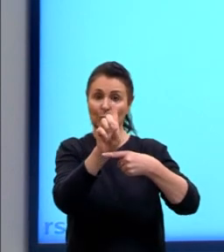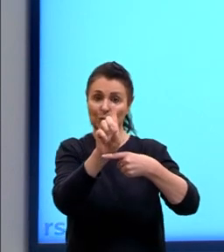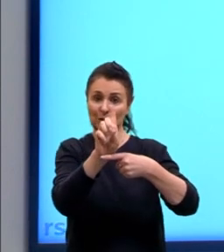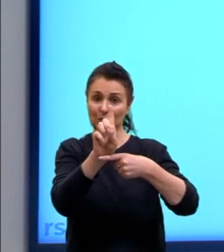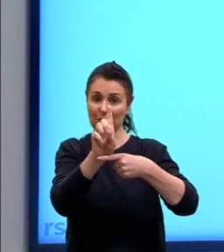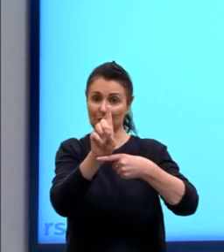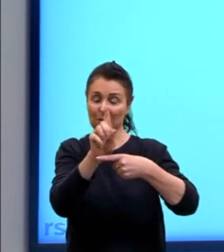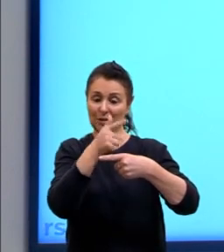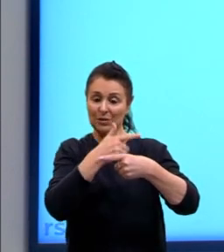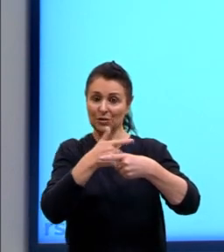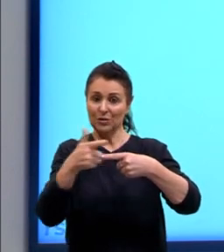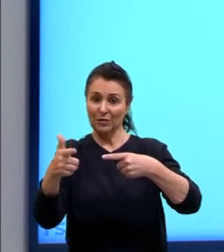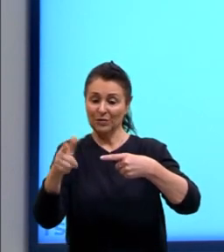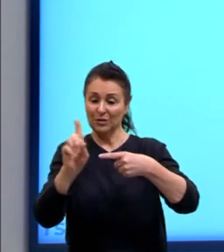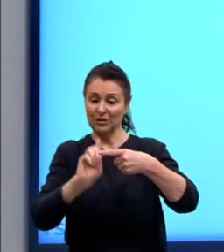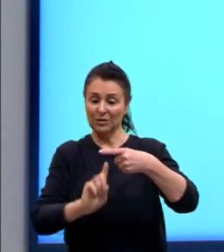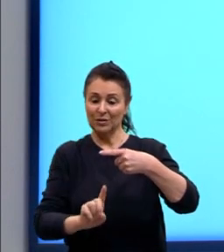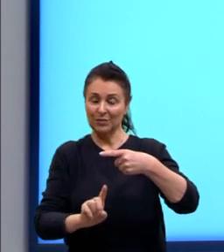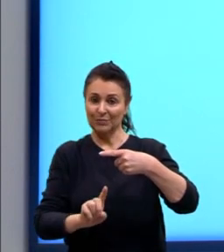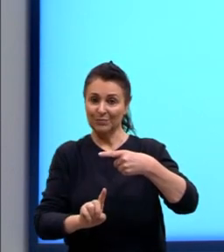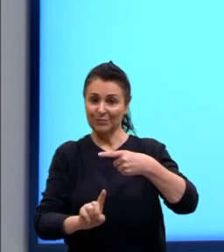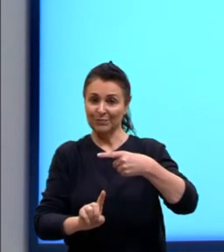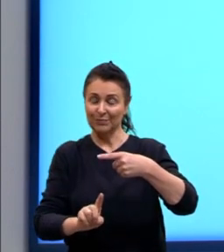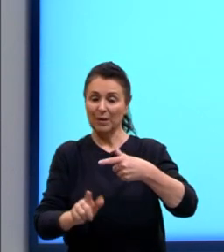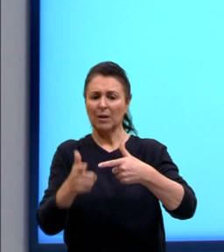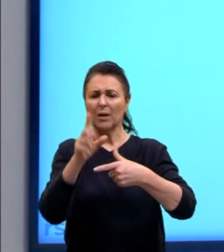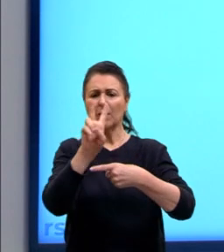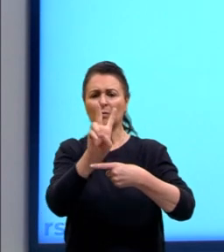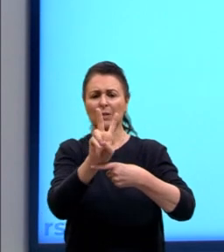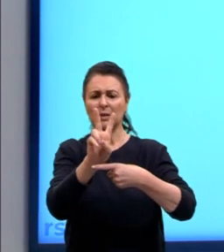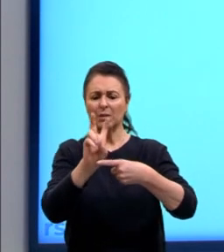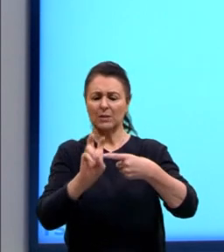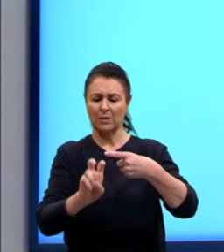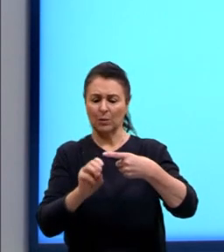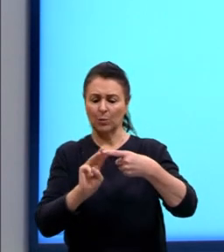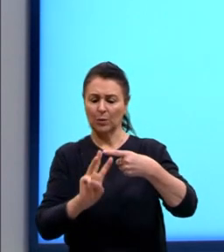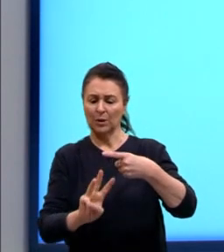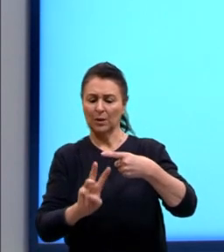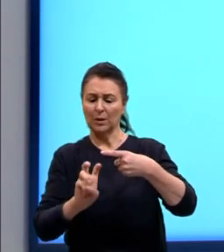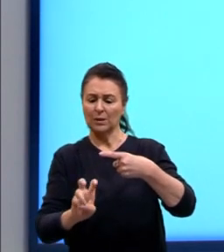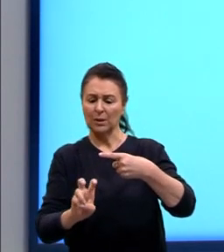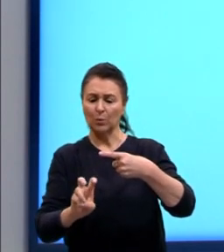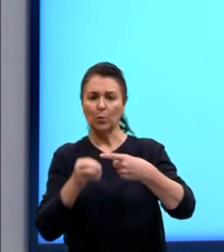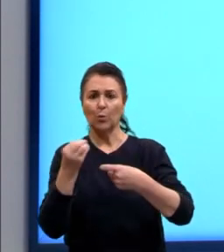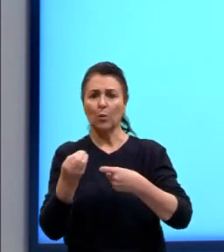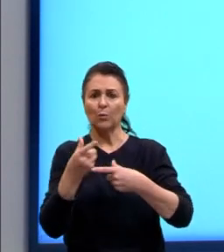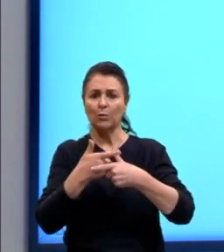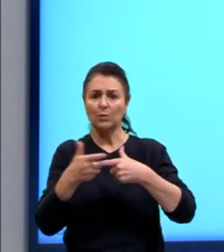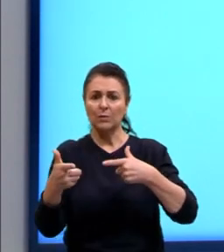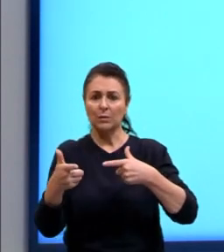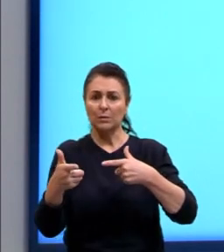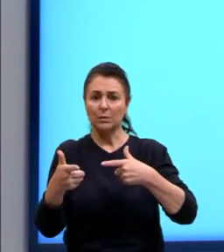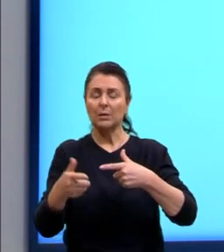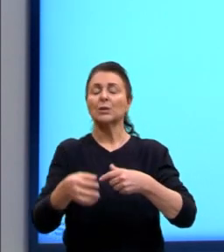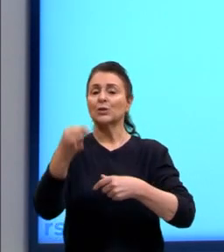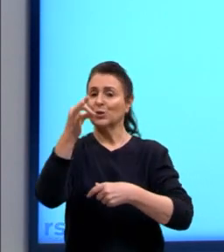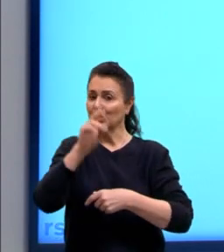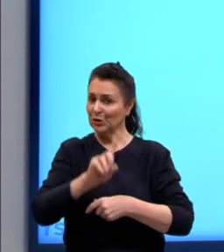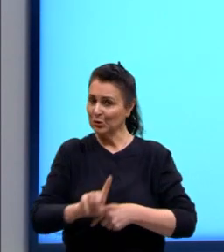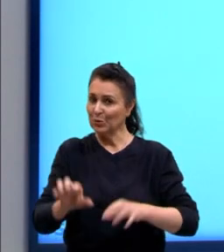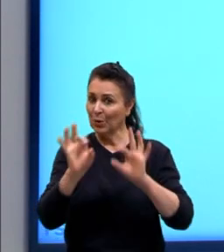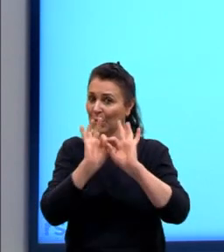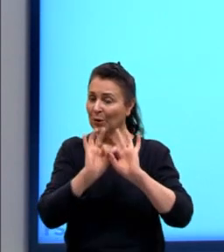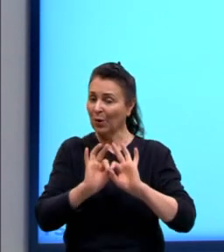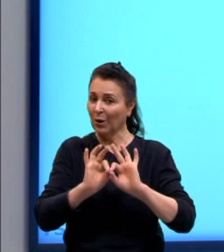denominador. Mas, ao invés de dividir 25 por 35, observem que eu posso simplificar de novo essa